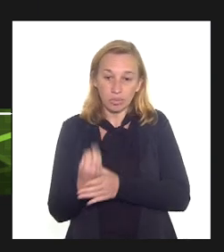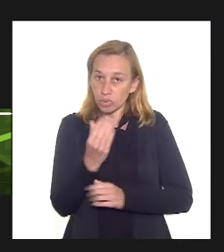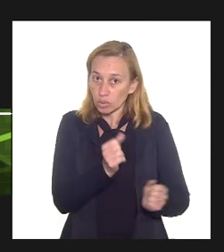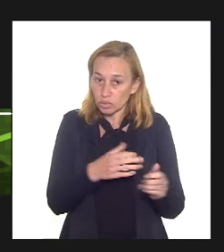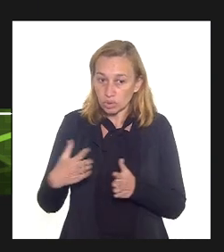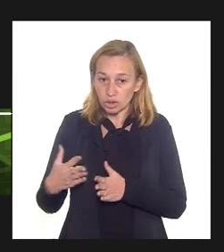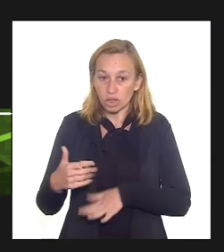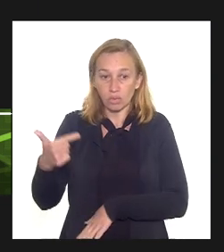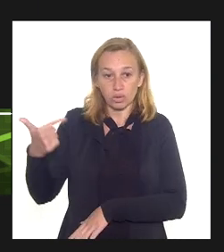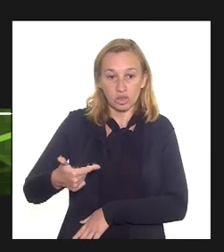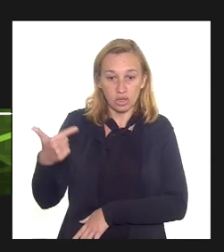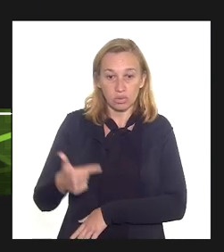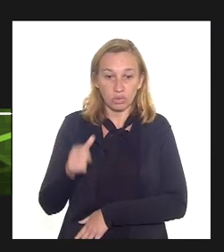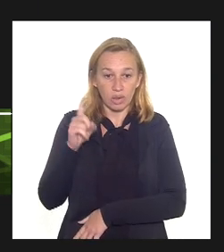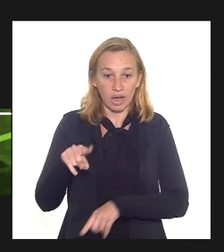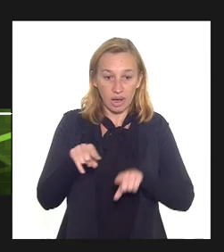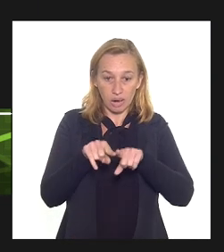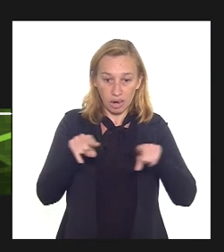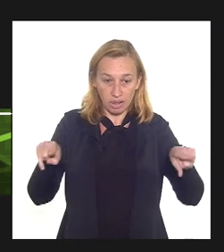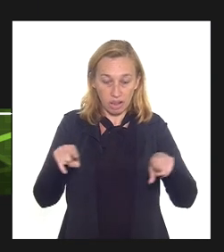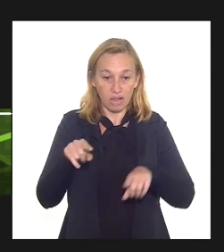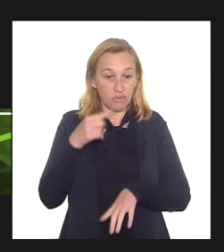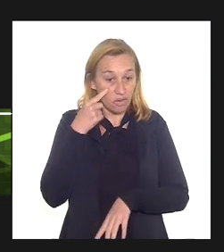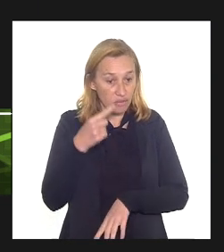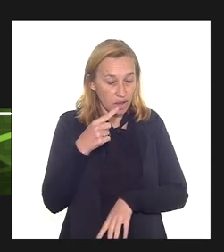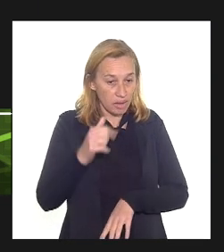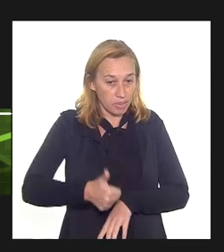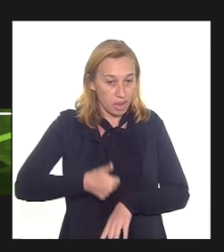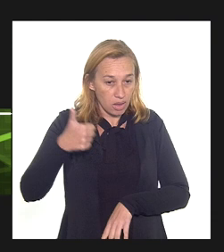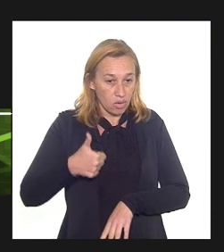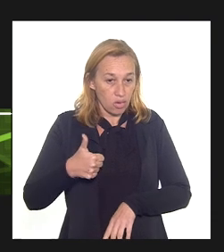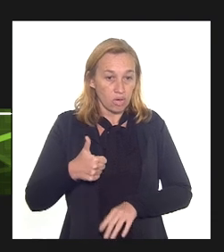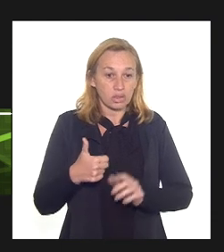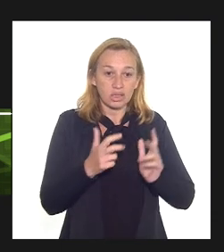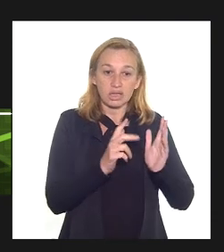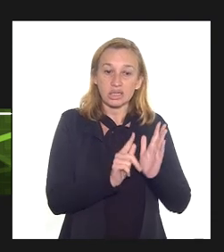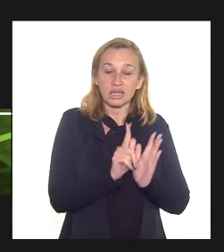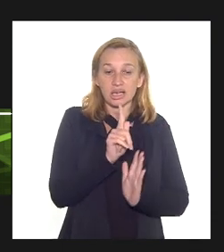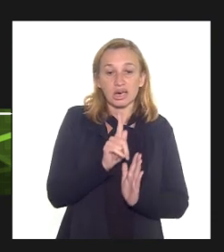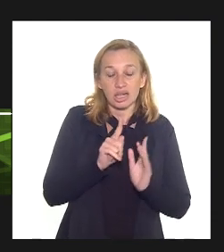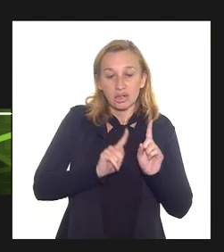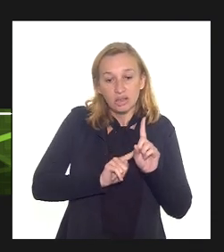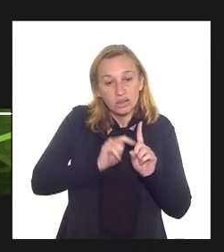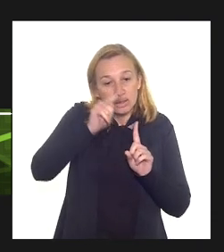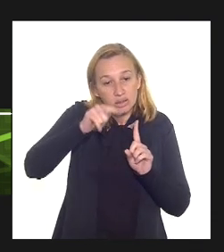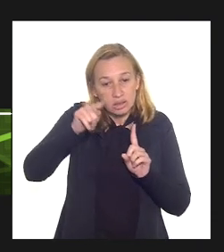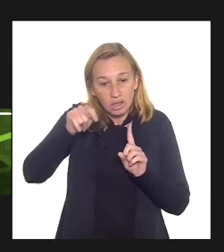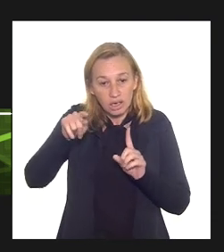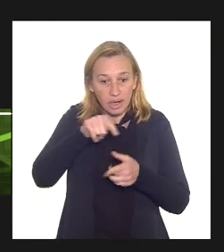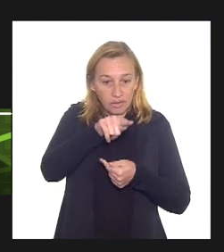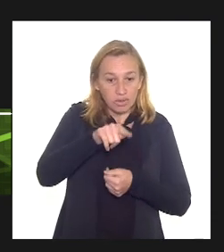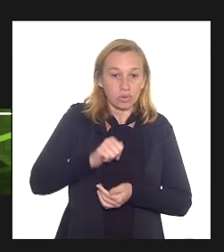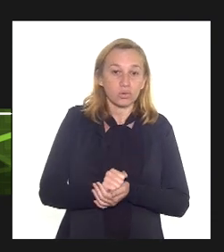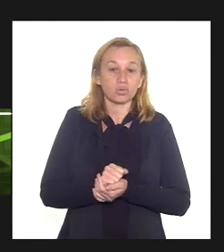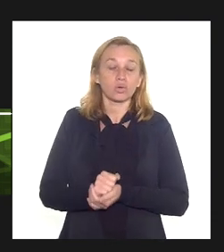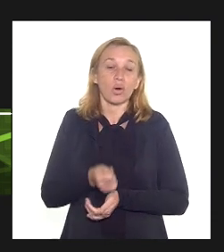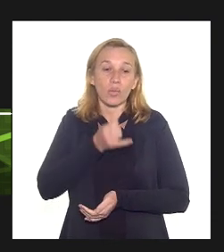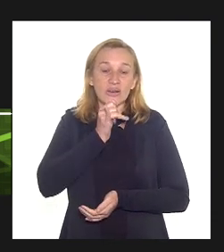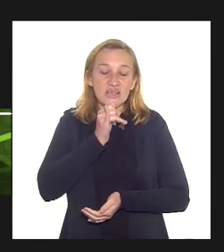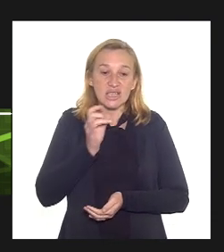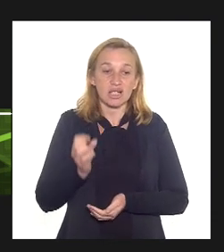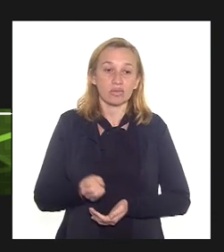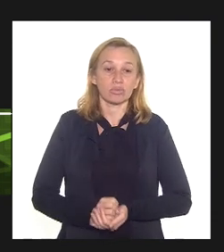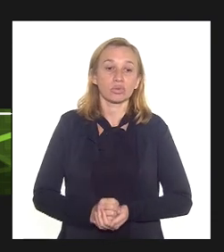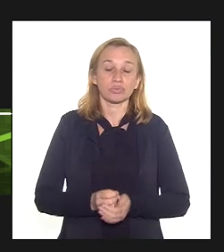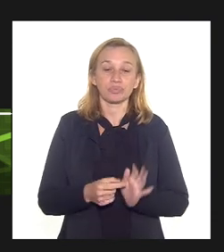o segundo método é linear. A gente vai ver isso com mais clareza neste exemplo de novo é um exemplo apenas